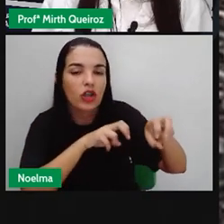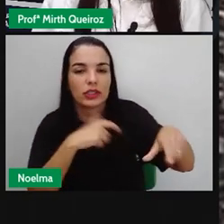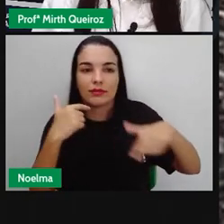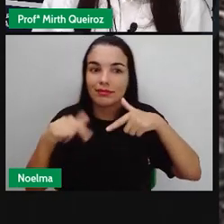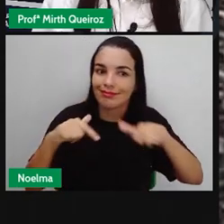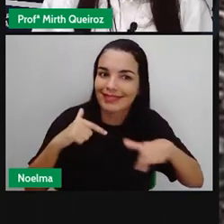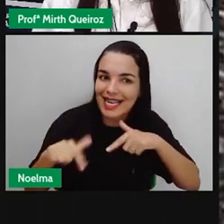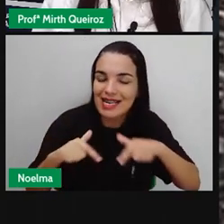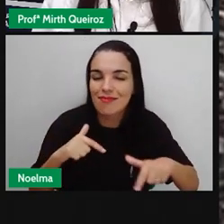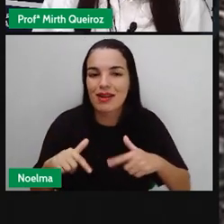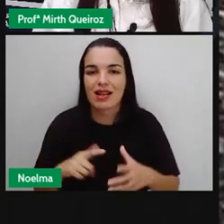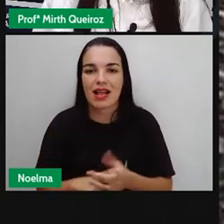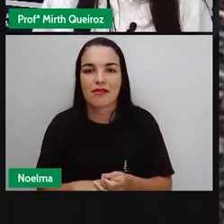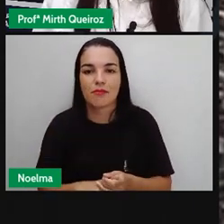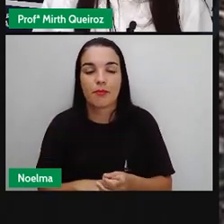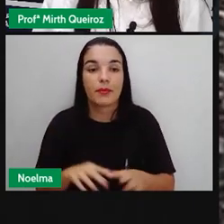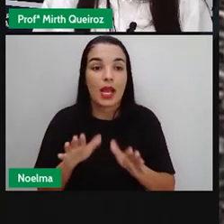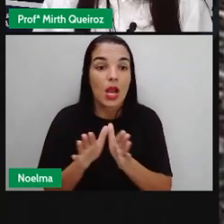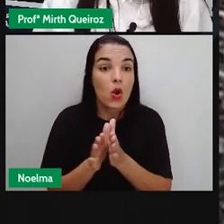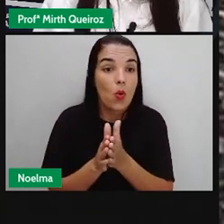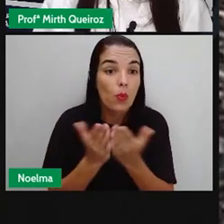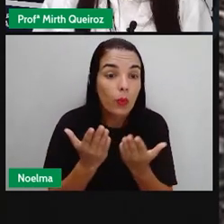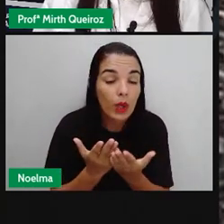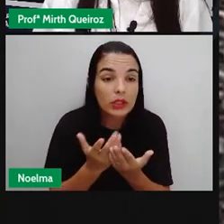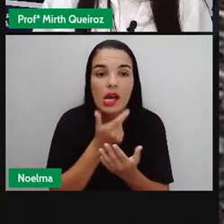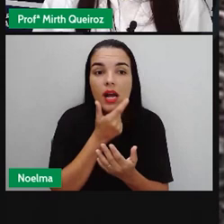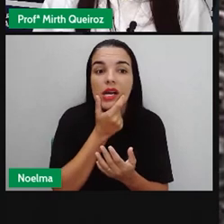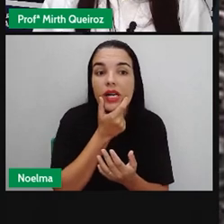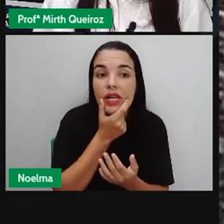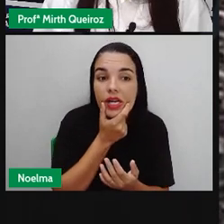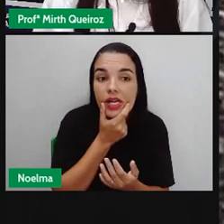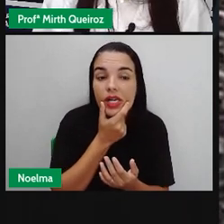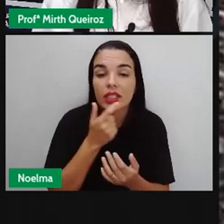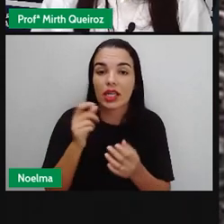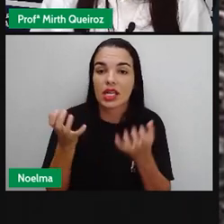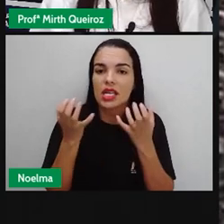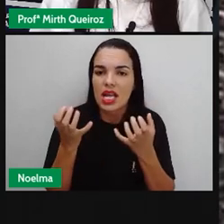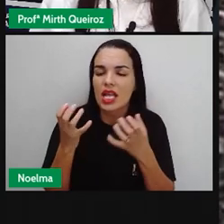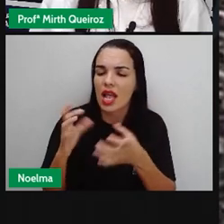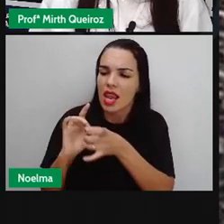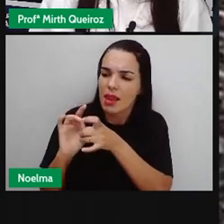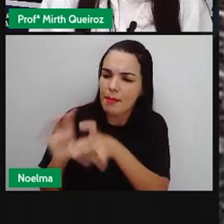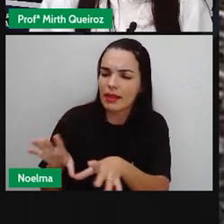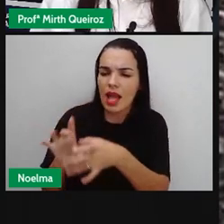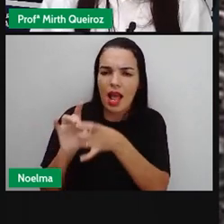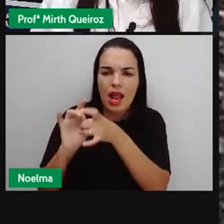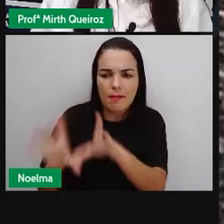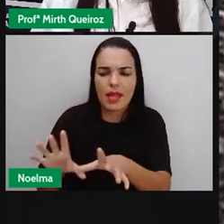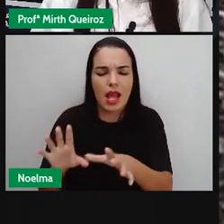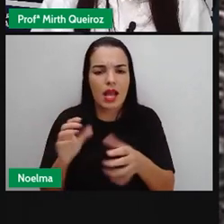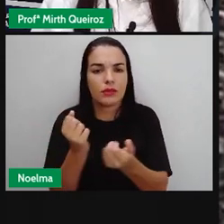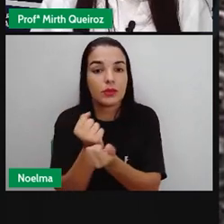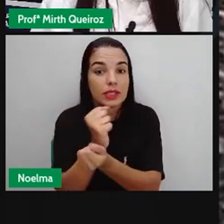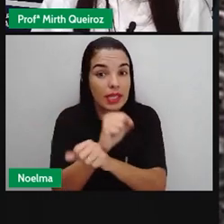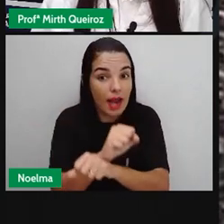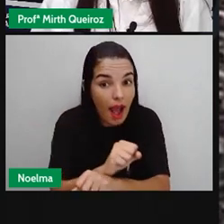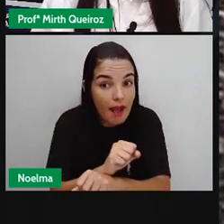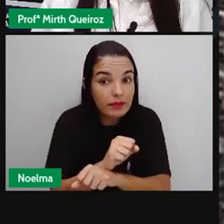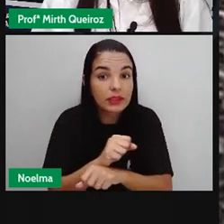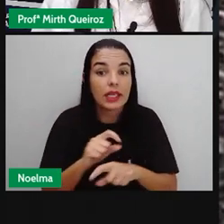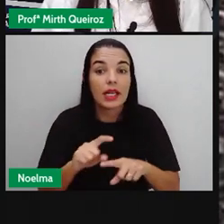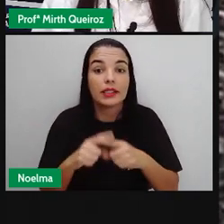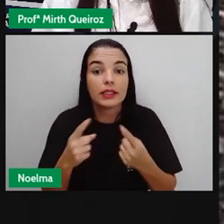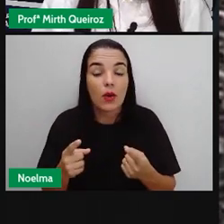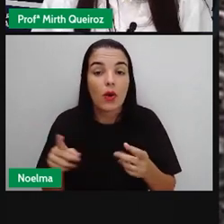a Inglaterra estava pressionando para que se libertassem os escravos, né? Para que ocorresse aí a